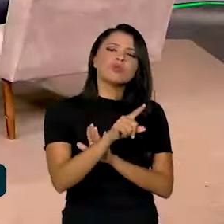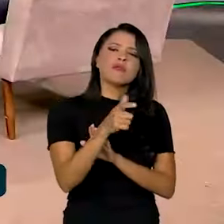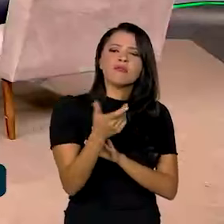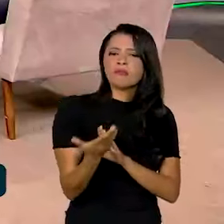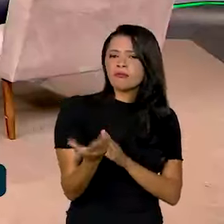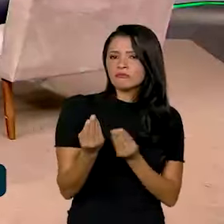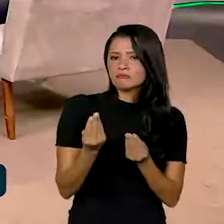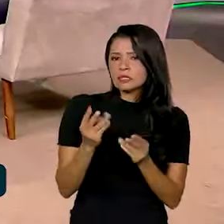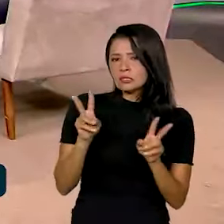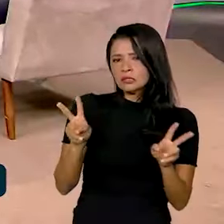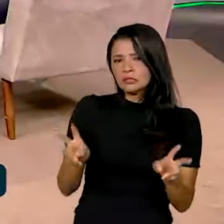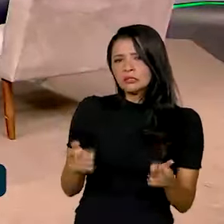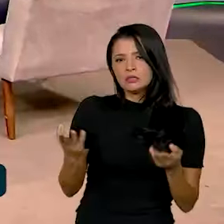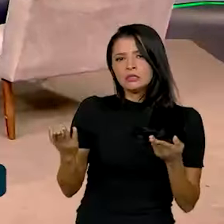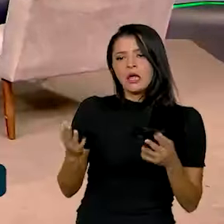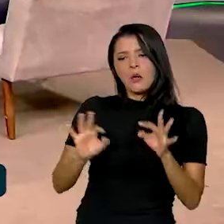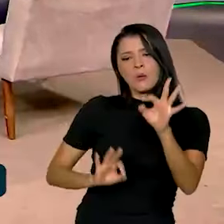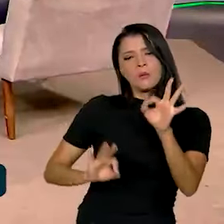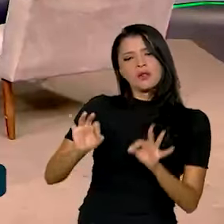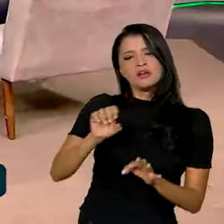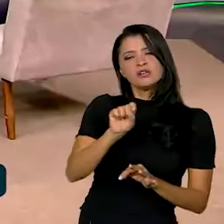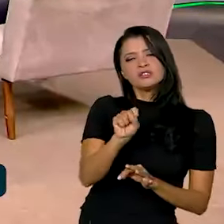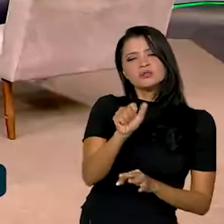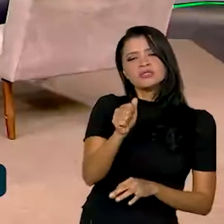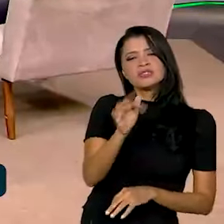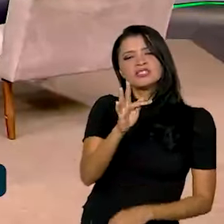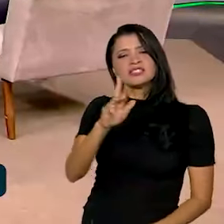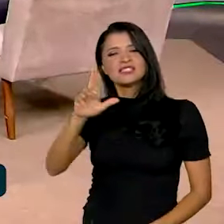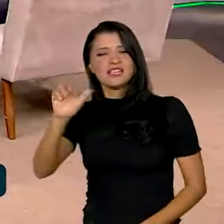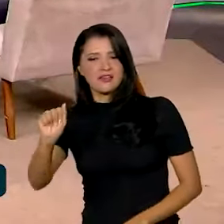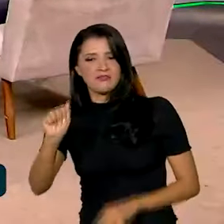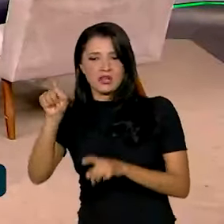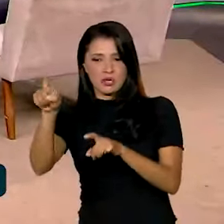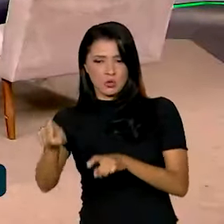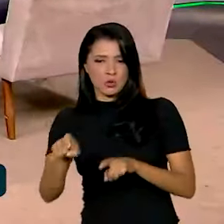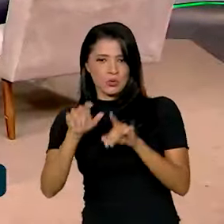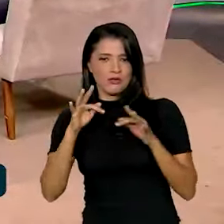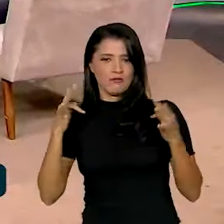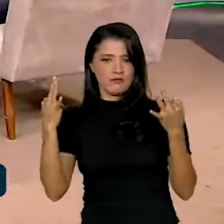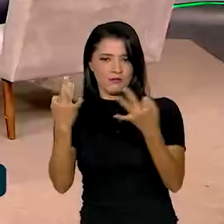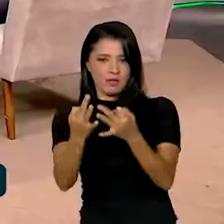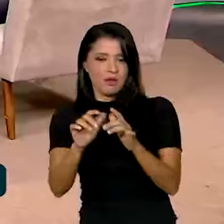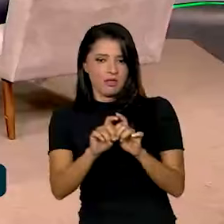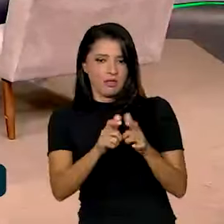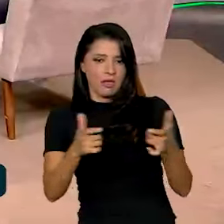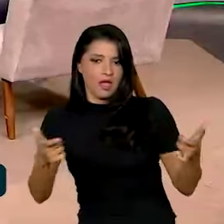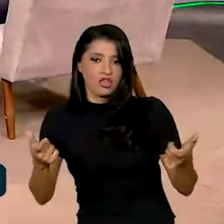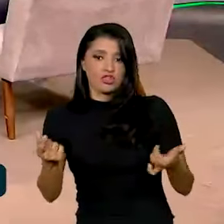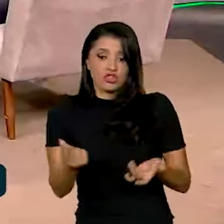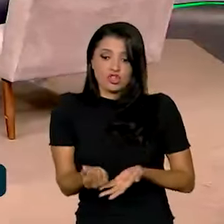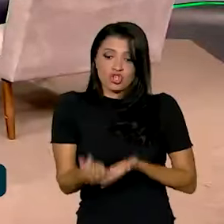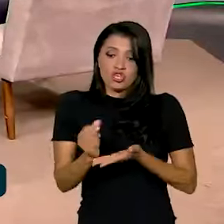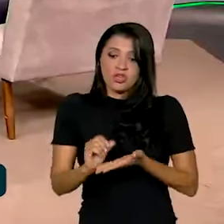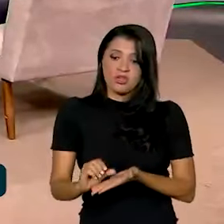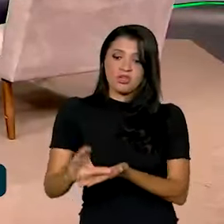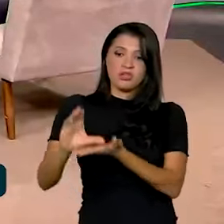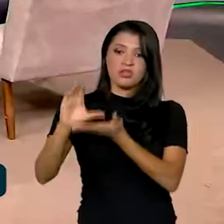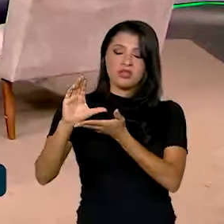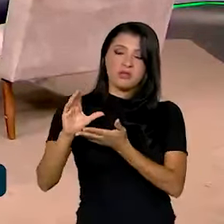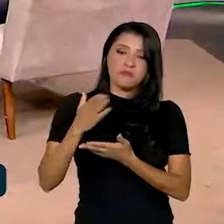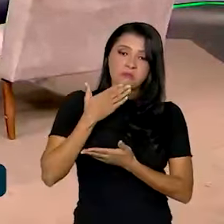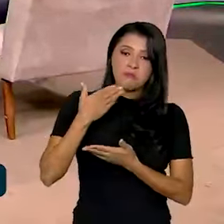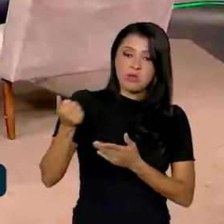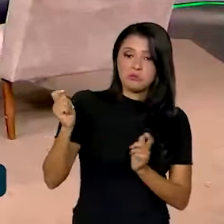senhor a respeito do plano safra da agricultura familiar, que traz aí apliação de recursos, traz melhores